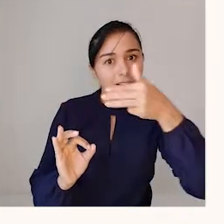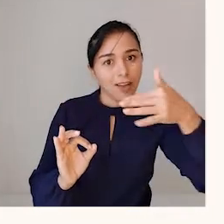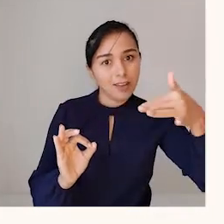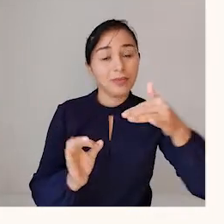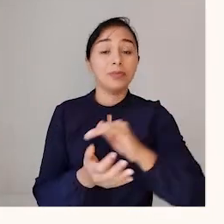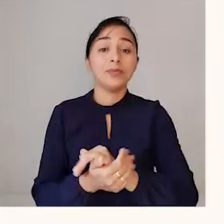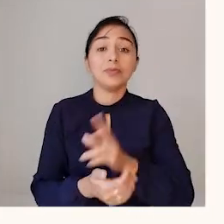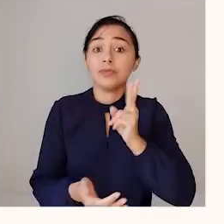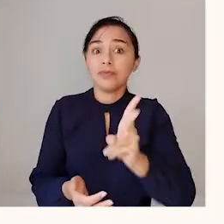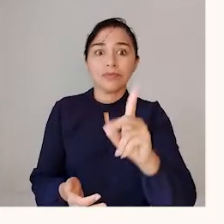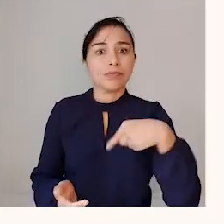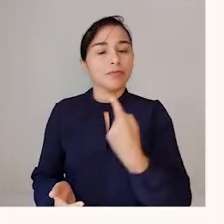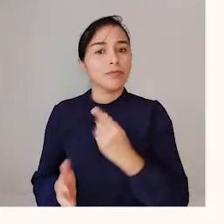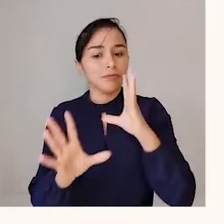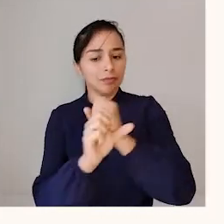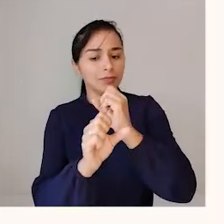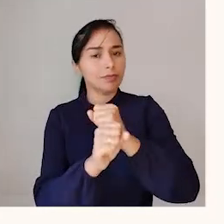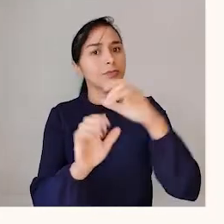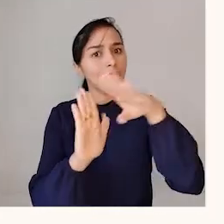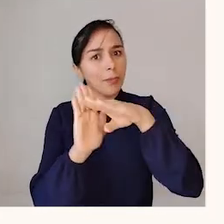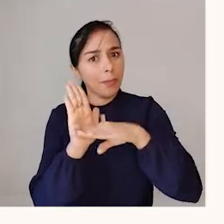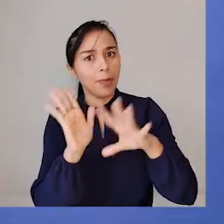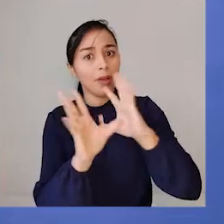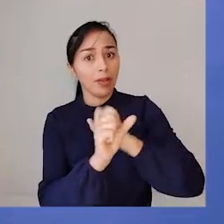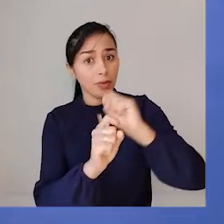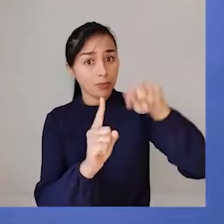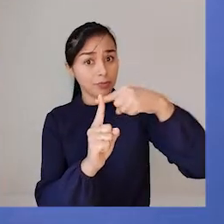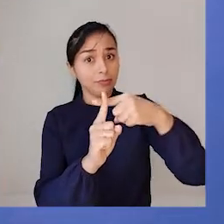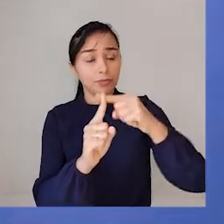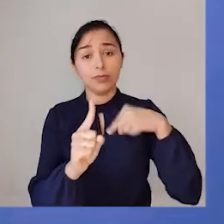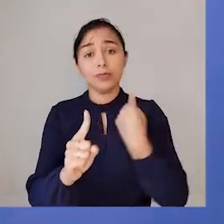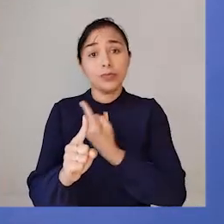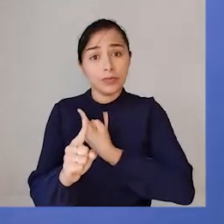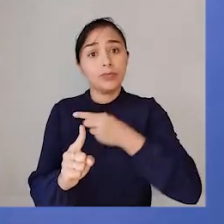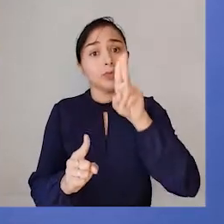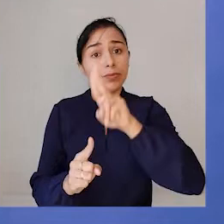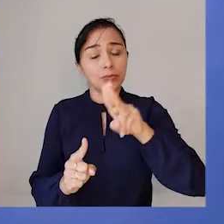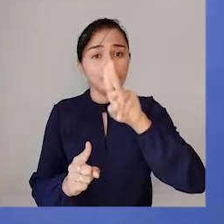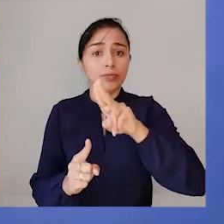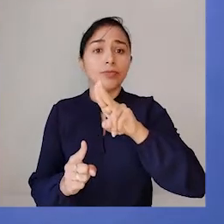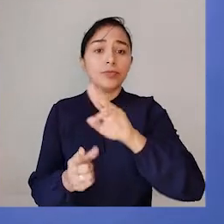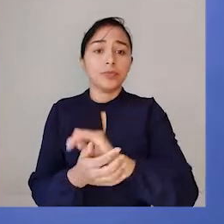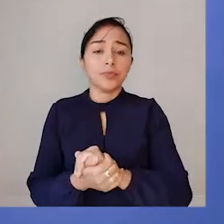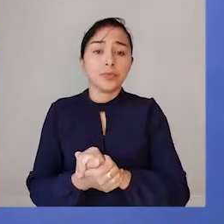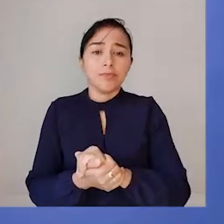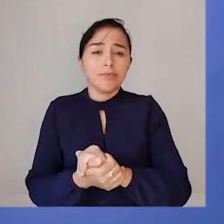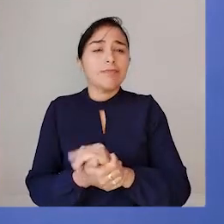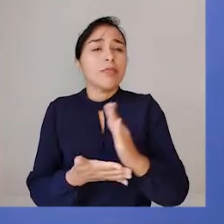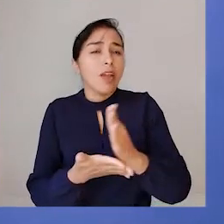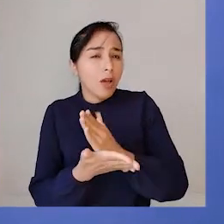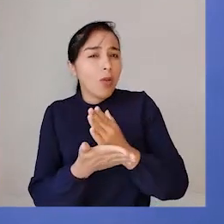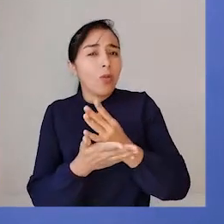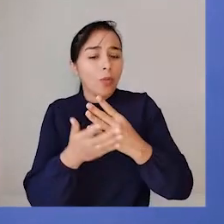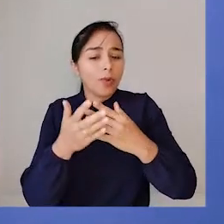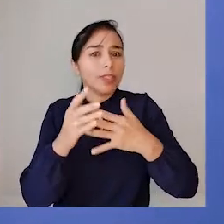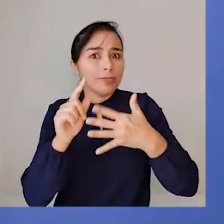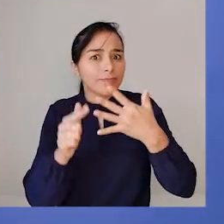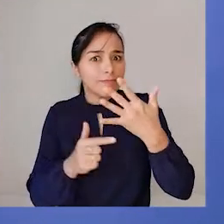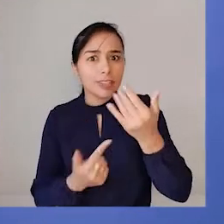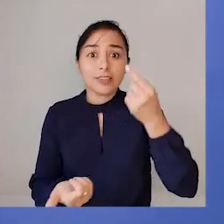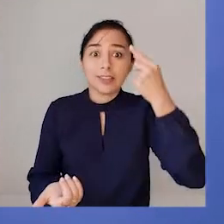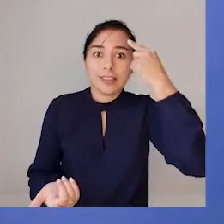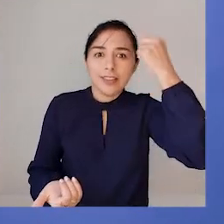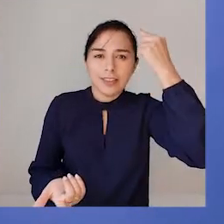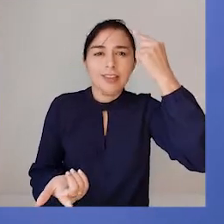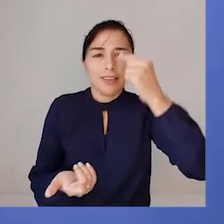desenvolvemos algum cálculo relacionado à adição, nós estamos trabalhando com uma dessas ideias, com uma dessas